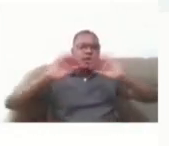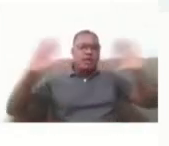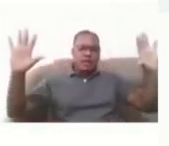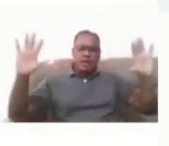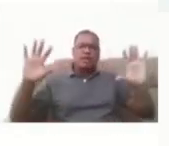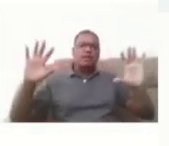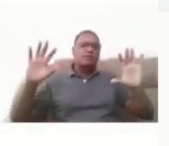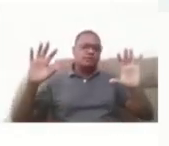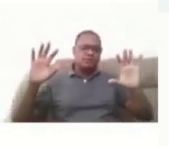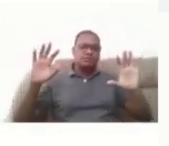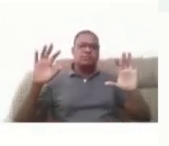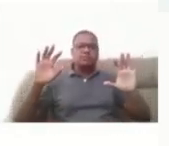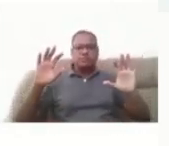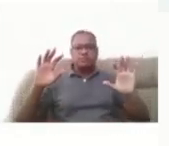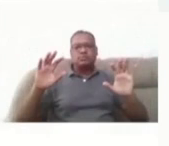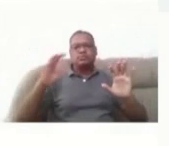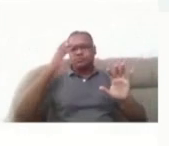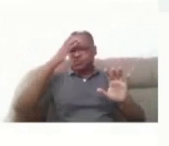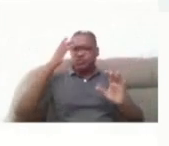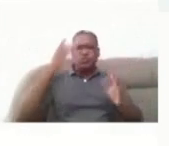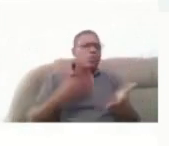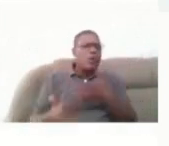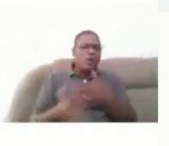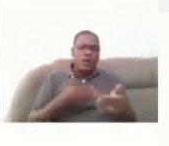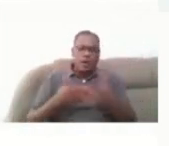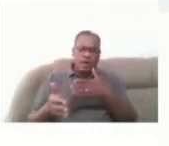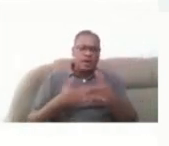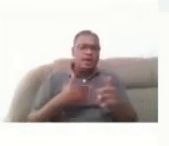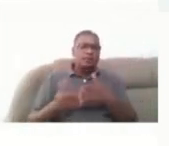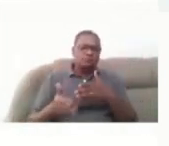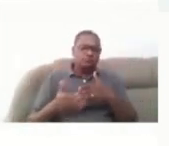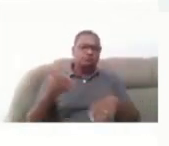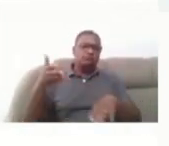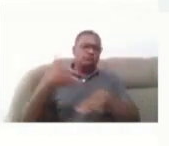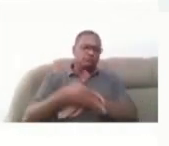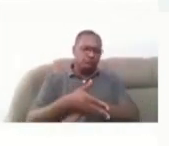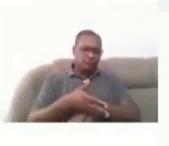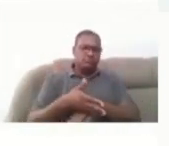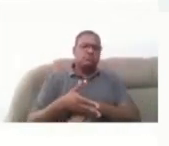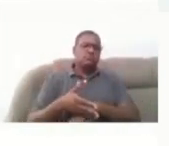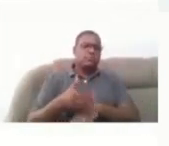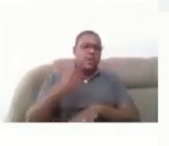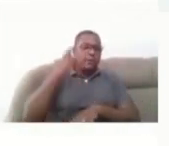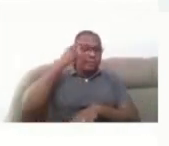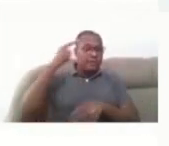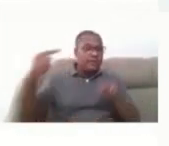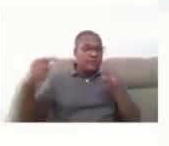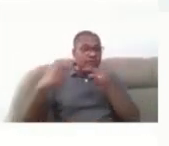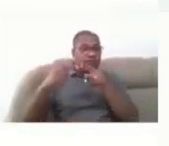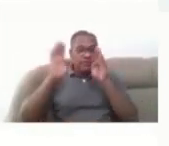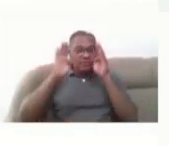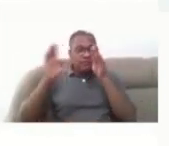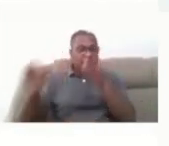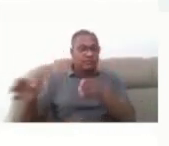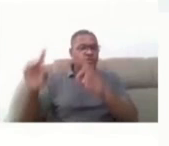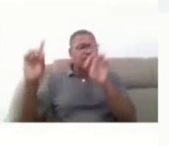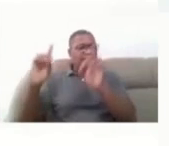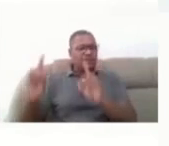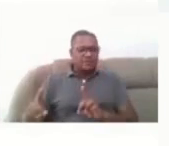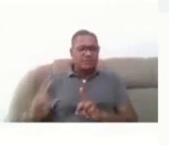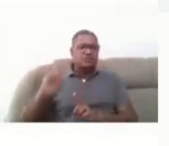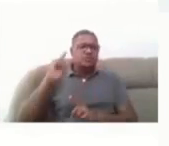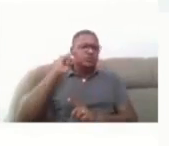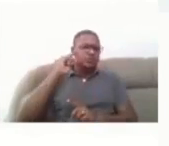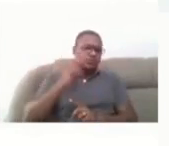funcionalidade de todas as pessoas e a questão da acessibilidade. Não só para a pessoa com deficiência auditiva ou